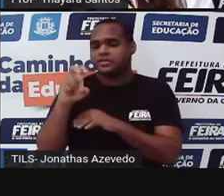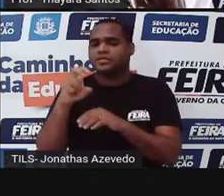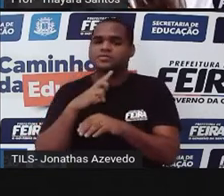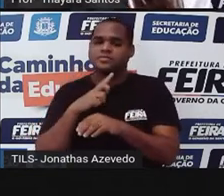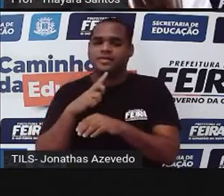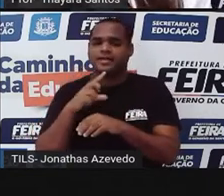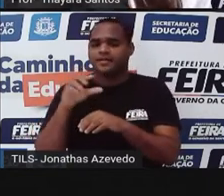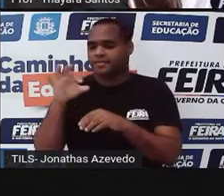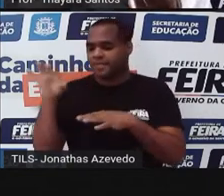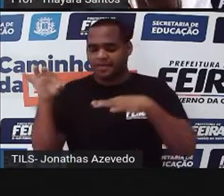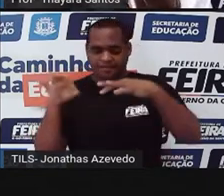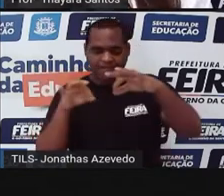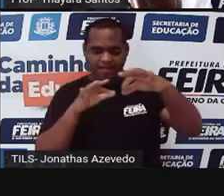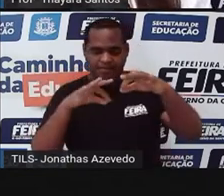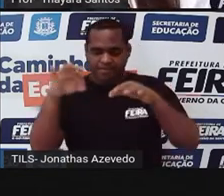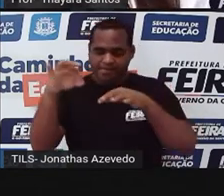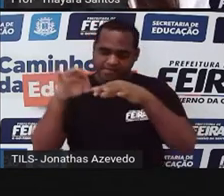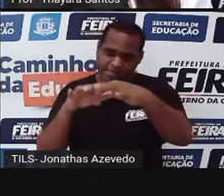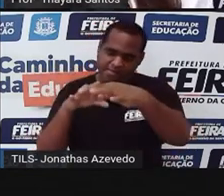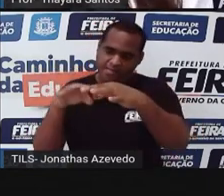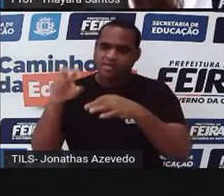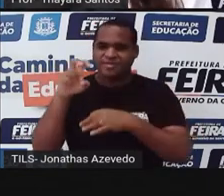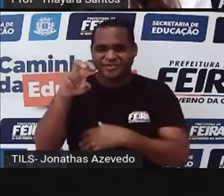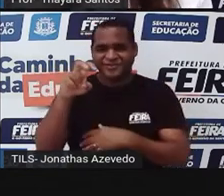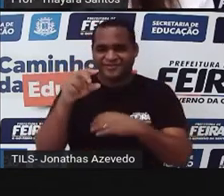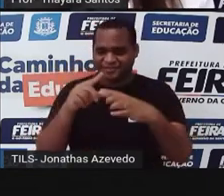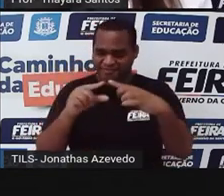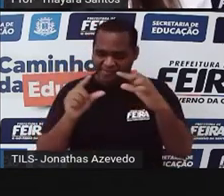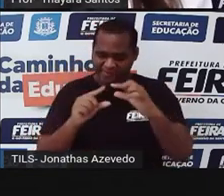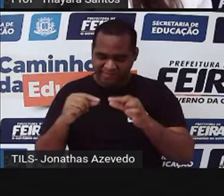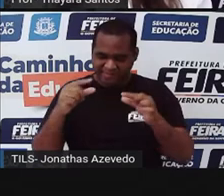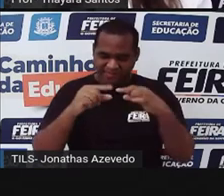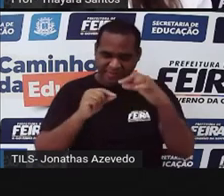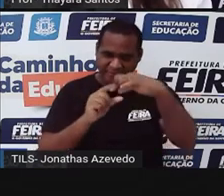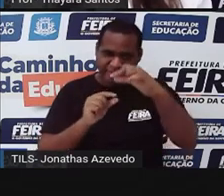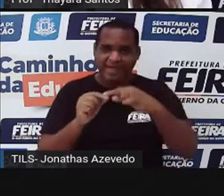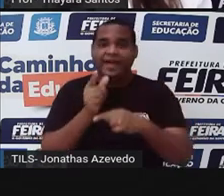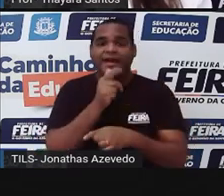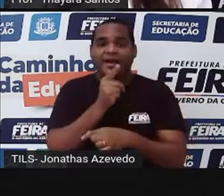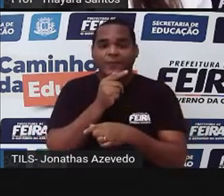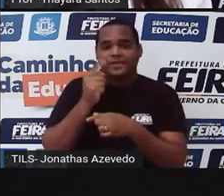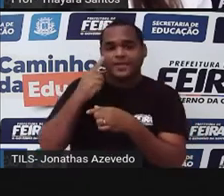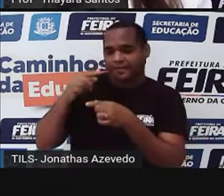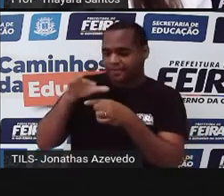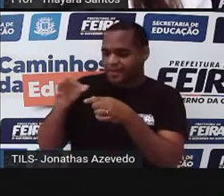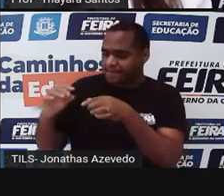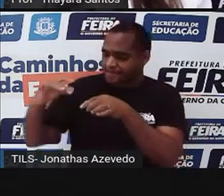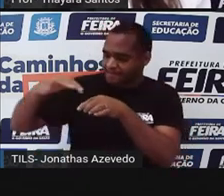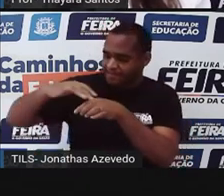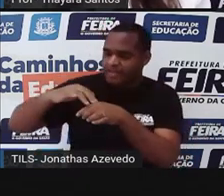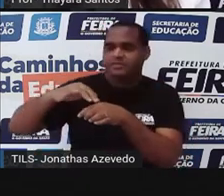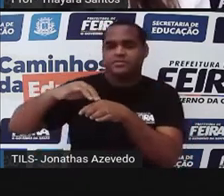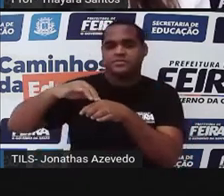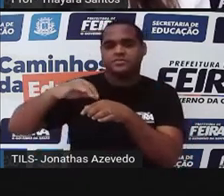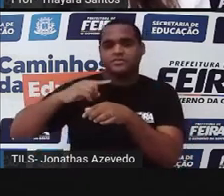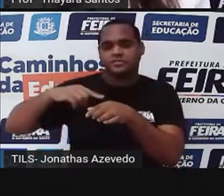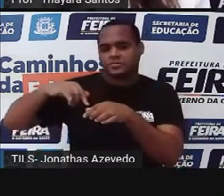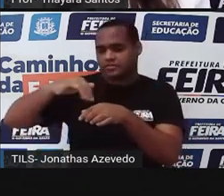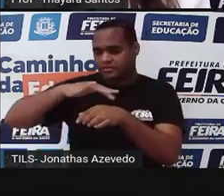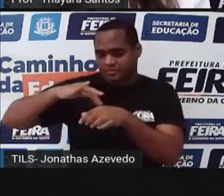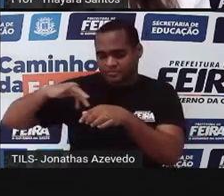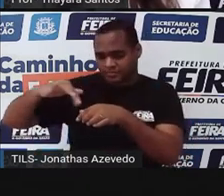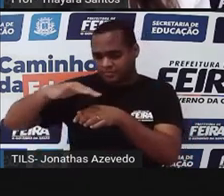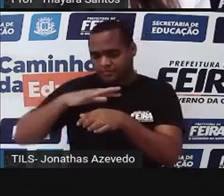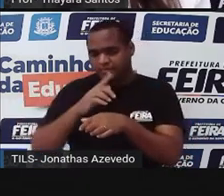que são os cinco braços que a gente está vendo nessa estrela. Então a água entra por essa placa madripórica, ela circula aqui entre esses